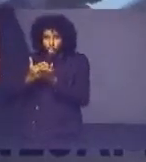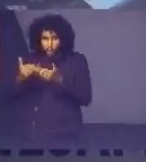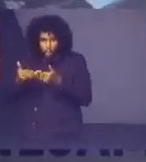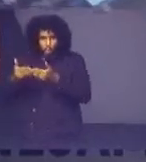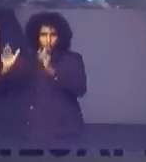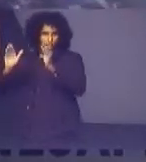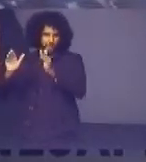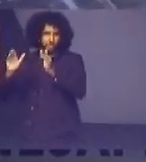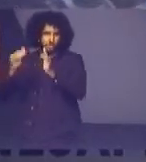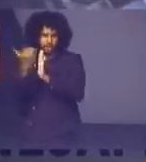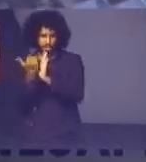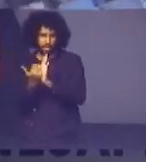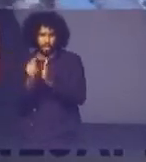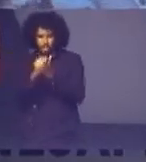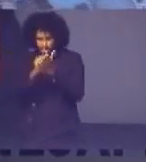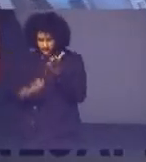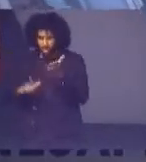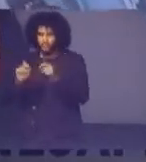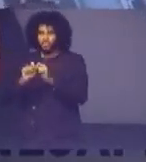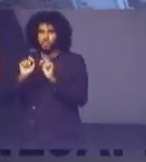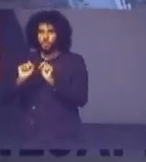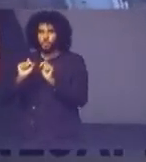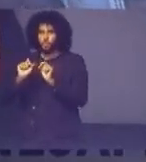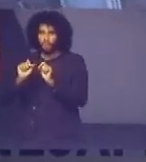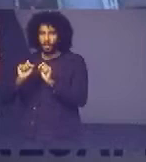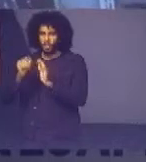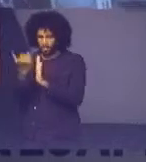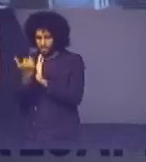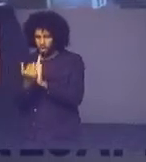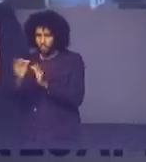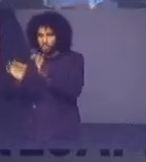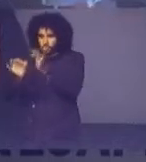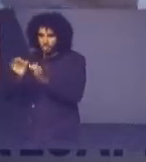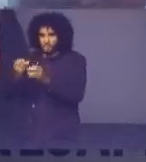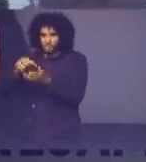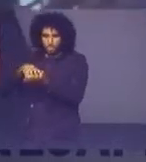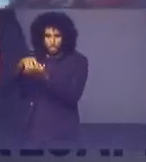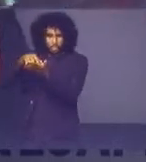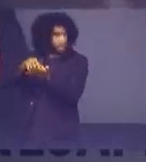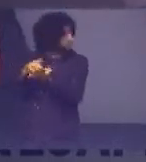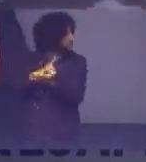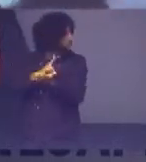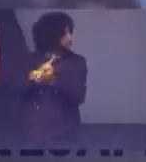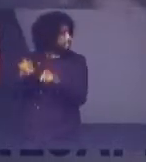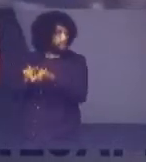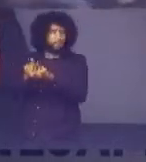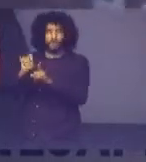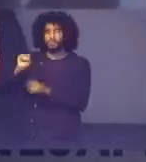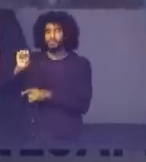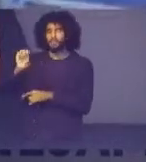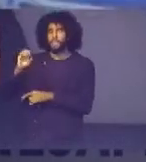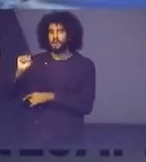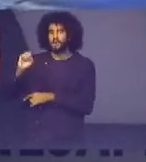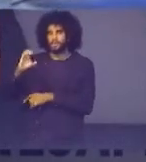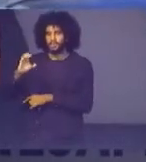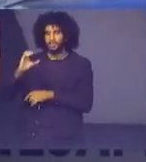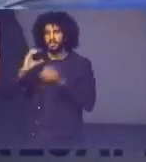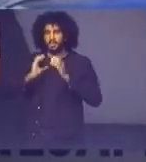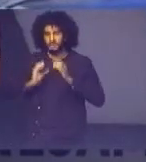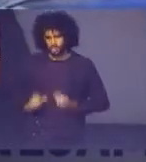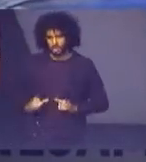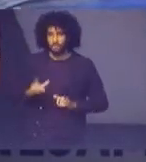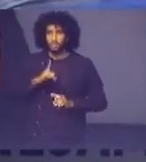Veisópolis recebeu as ações do programa Justiça no bairro, Feira Municipal de Serviços e Sesc Cidadão. Entre os serviços mais